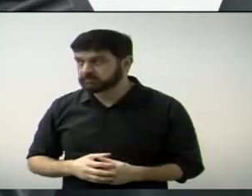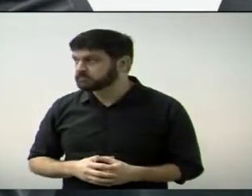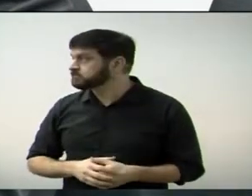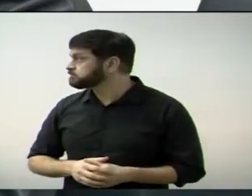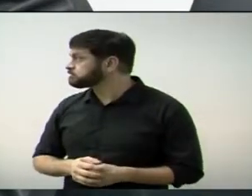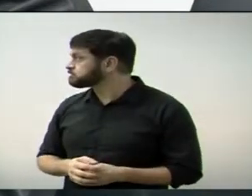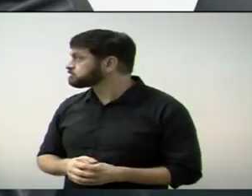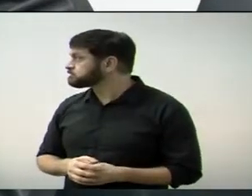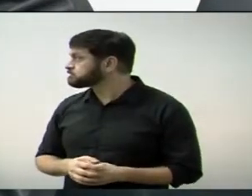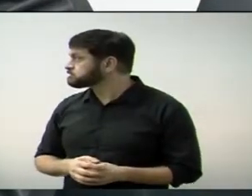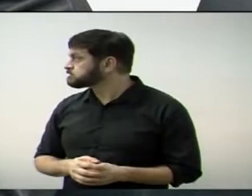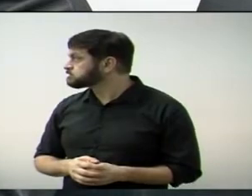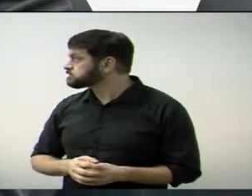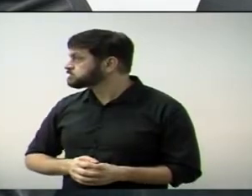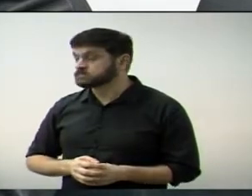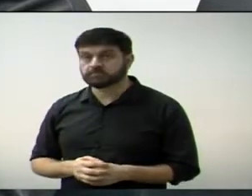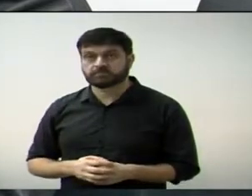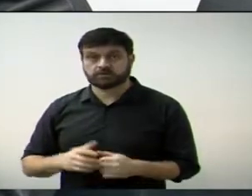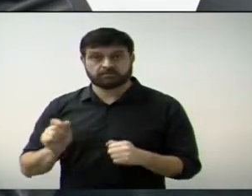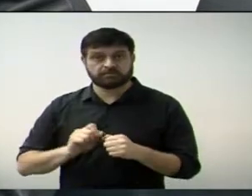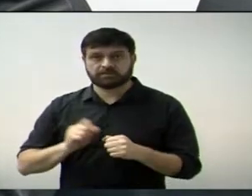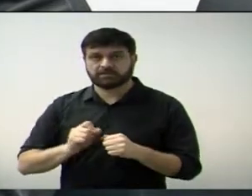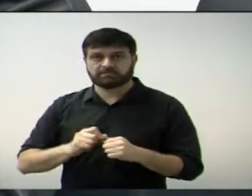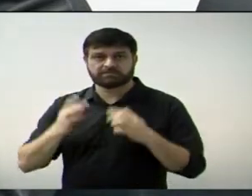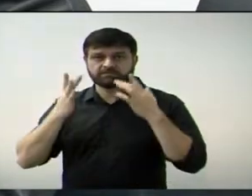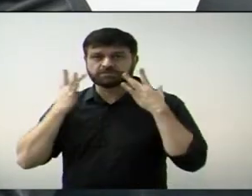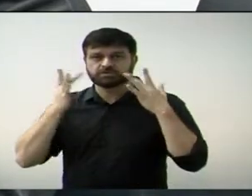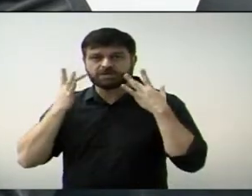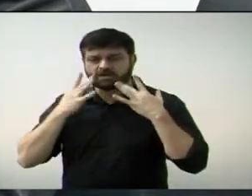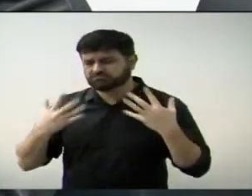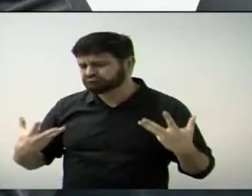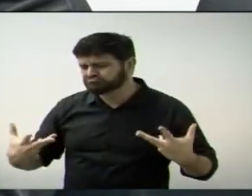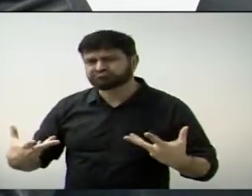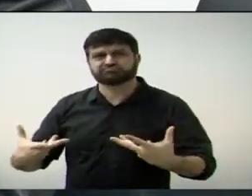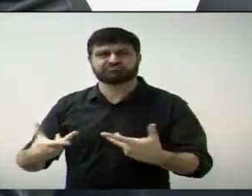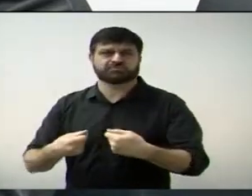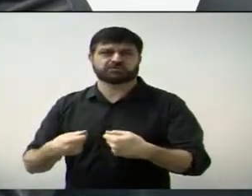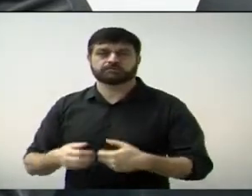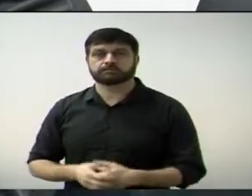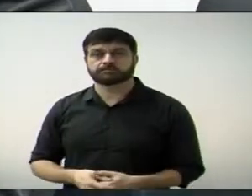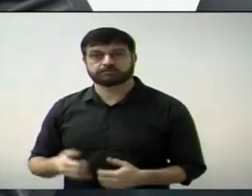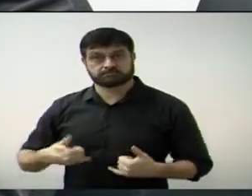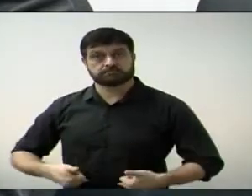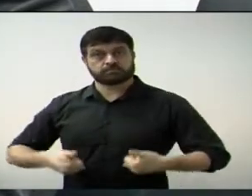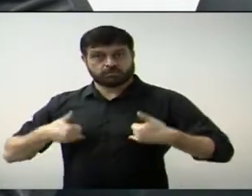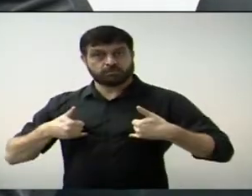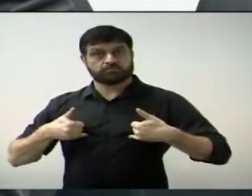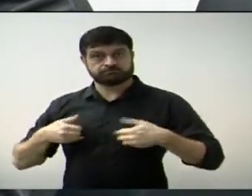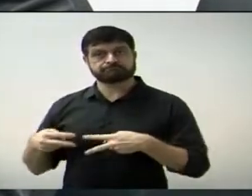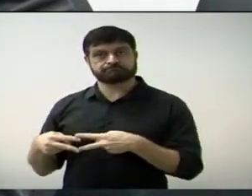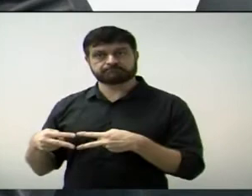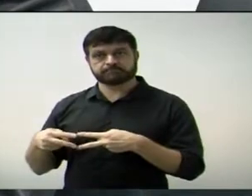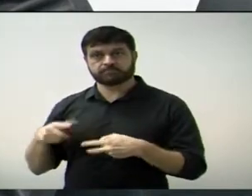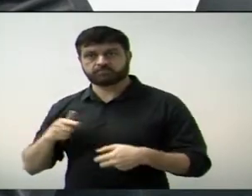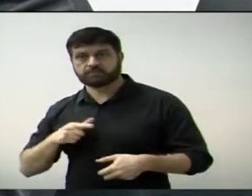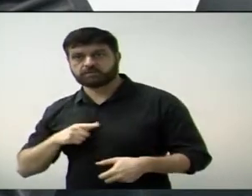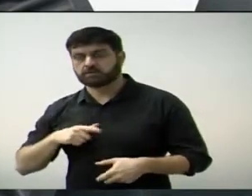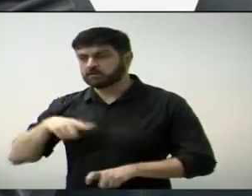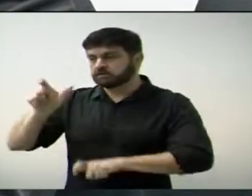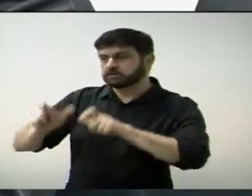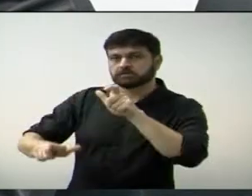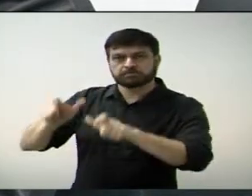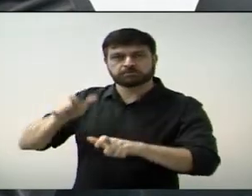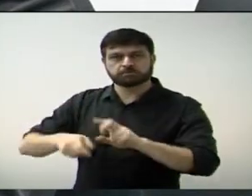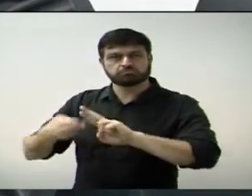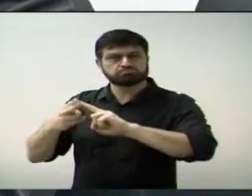abrilhantaram ainda mais o espetáculo. Assim, é um orgulho para a nossa cidade possuir tantos talentos